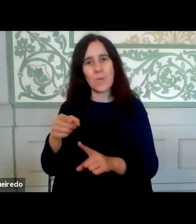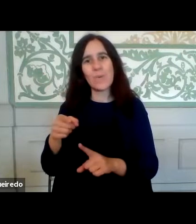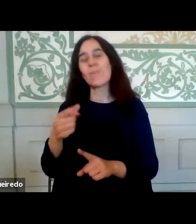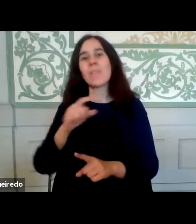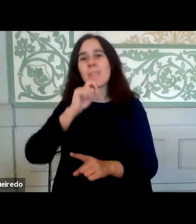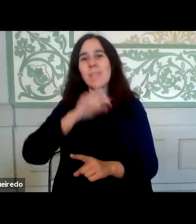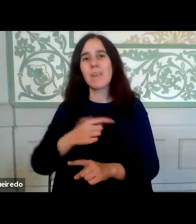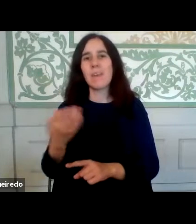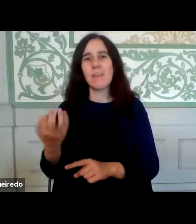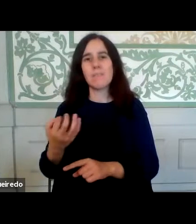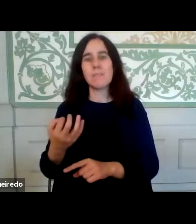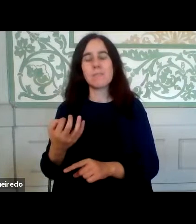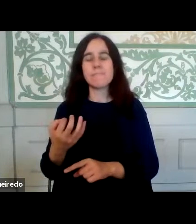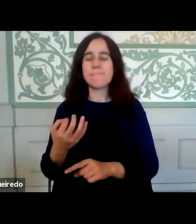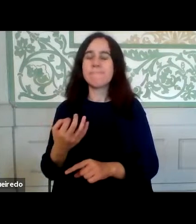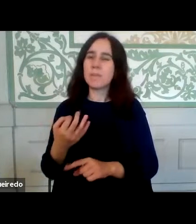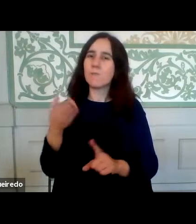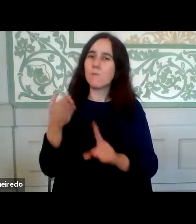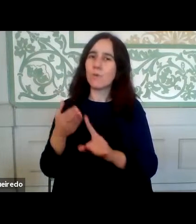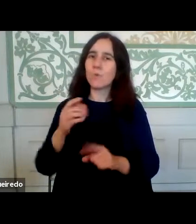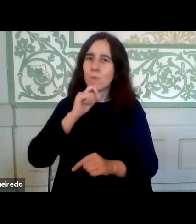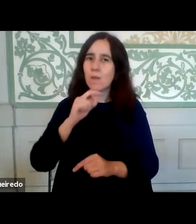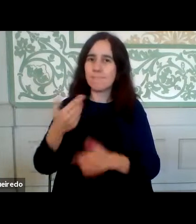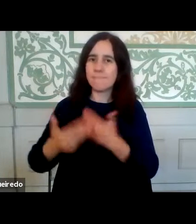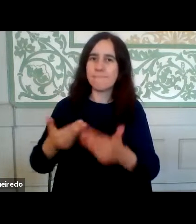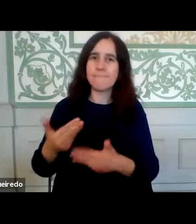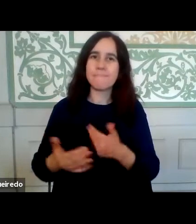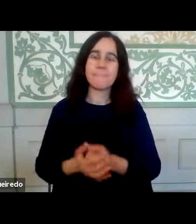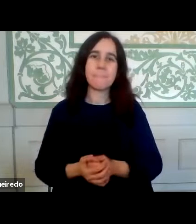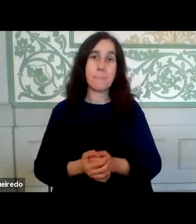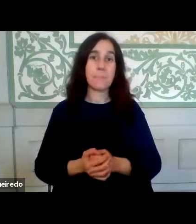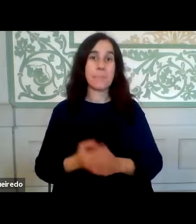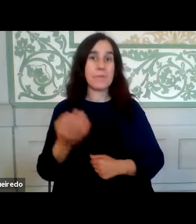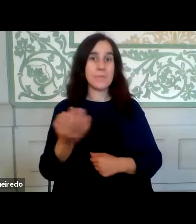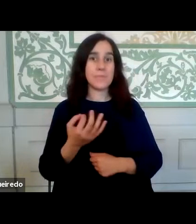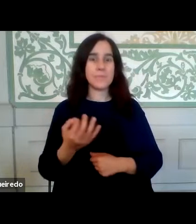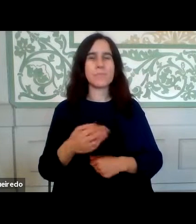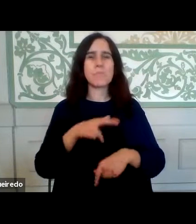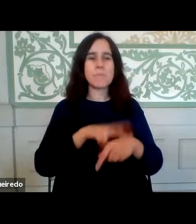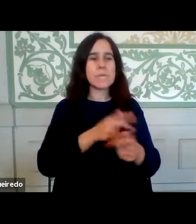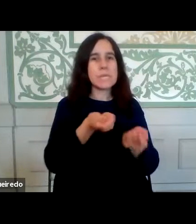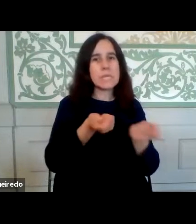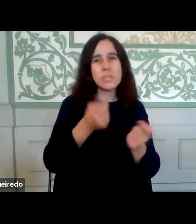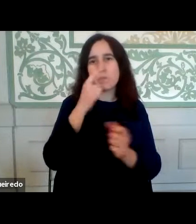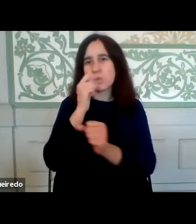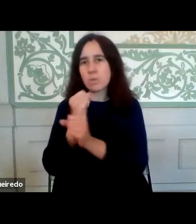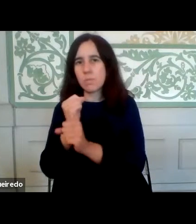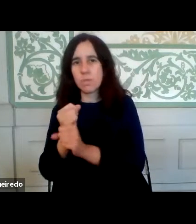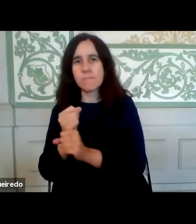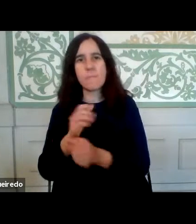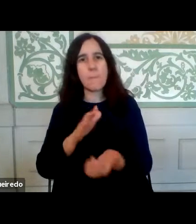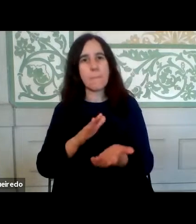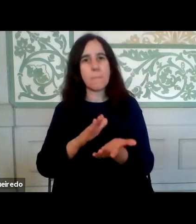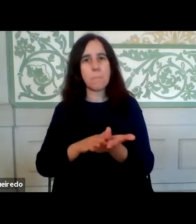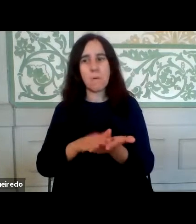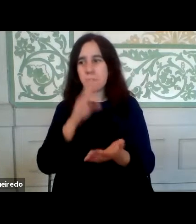capacidade para ser esse foco. De facto, quer dirigentes, quer trabalhadores, provamos em muito